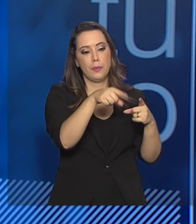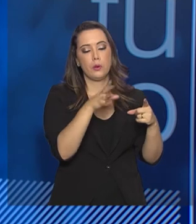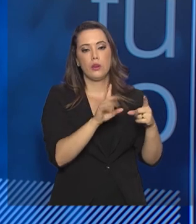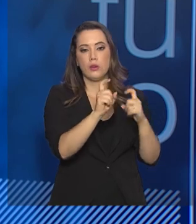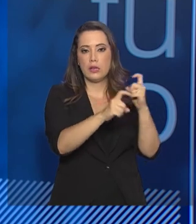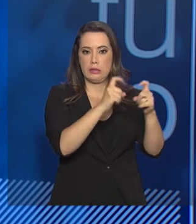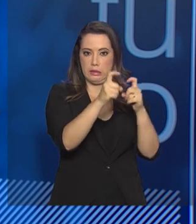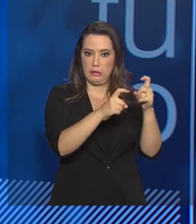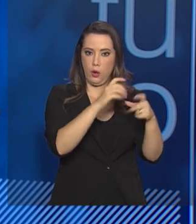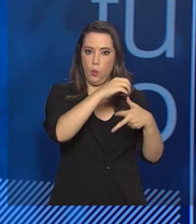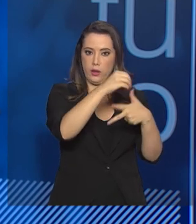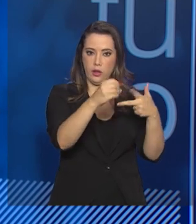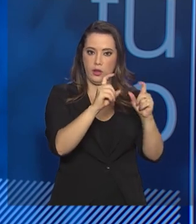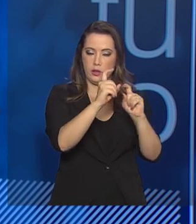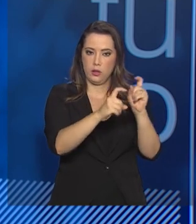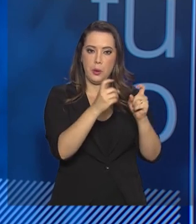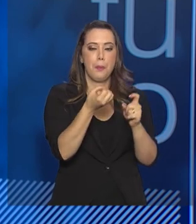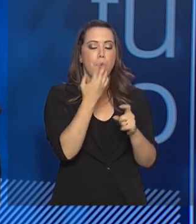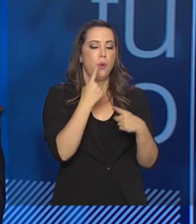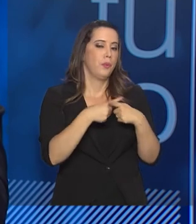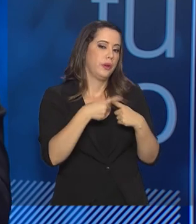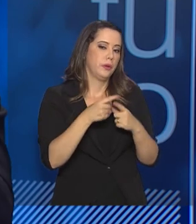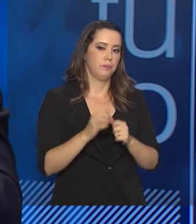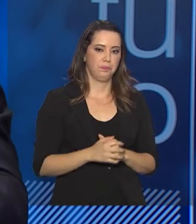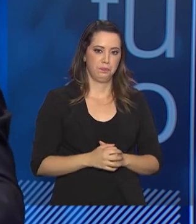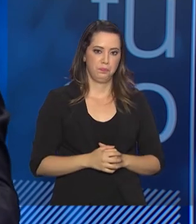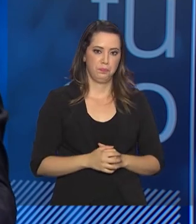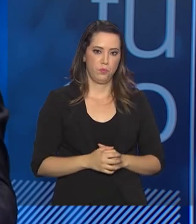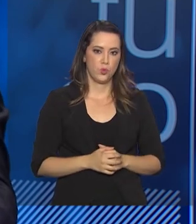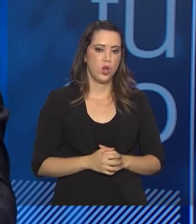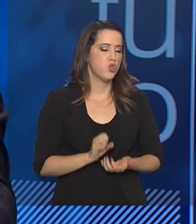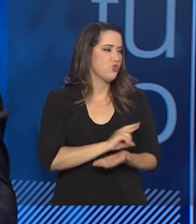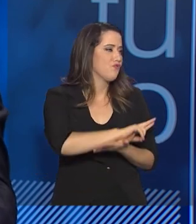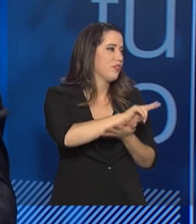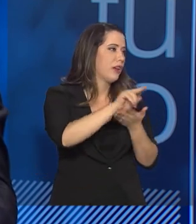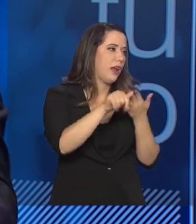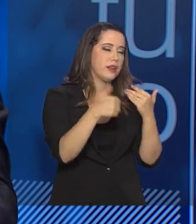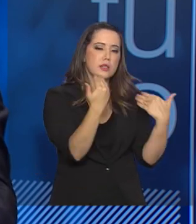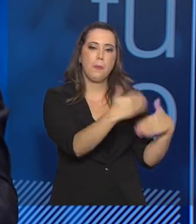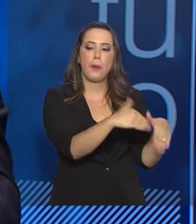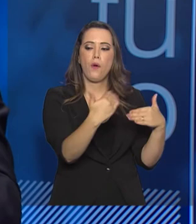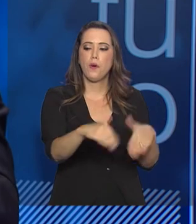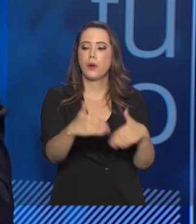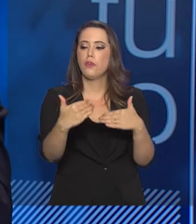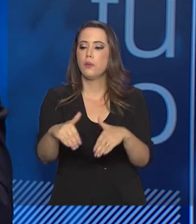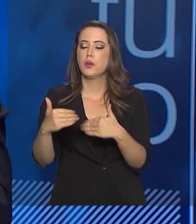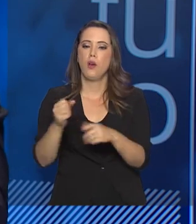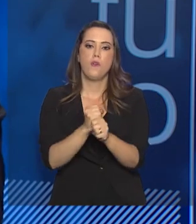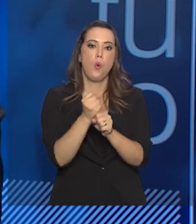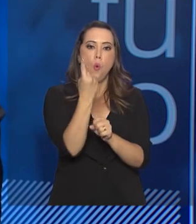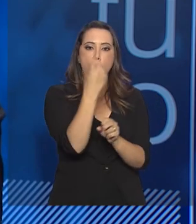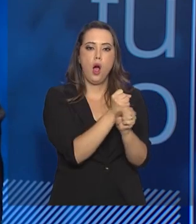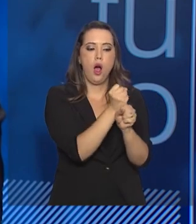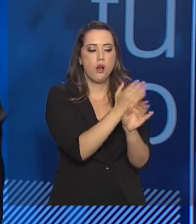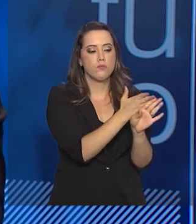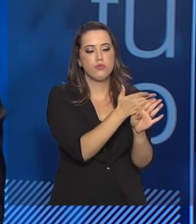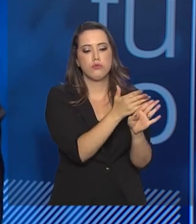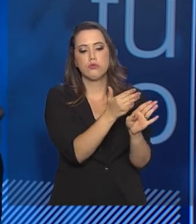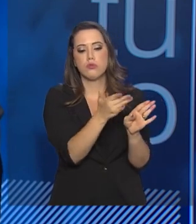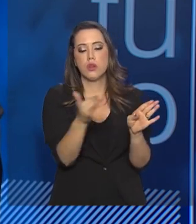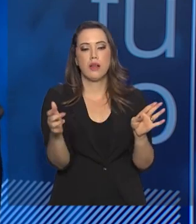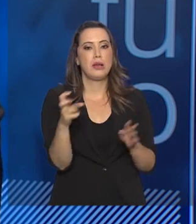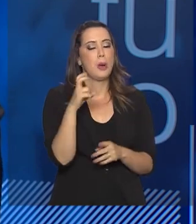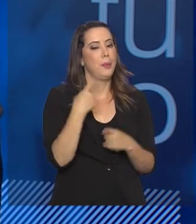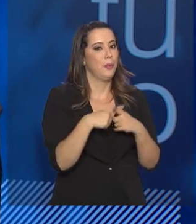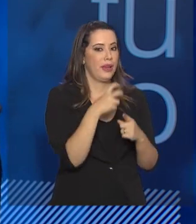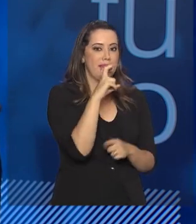do Enem digital, a gente vai ter vários ganhos. Primeiro, poder fazer várias provas ao longo do ano. Imagina que esses 537 milhões de reais